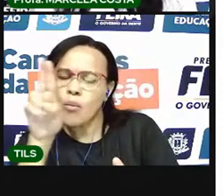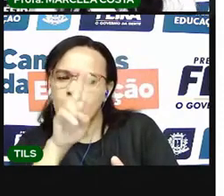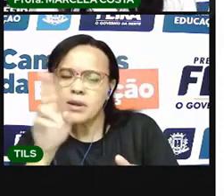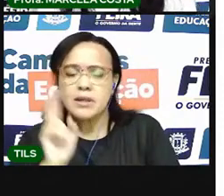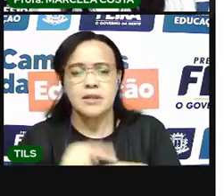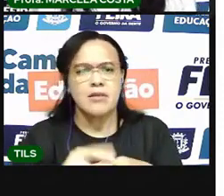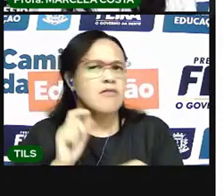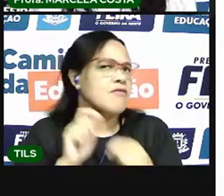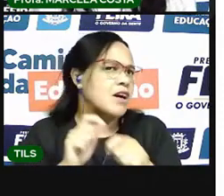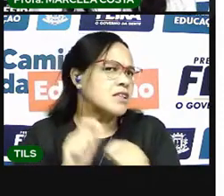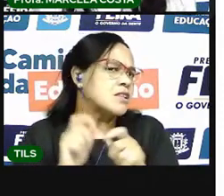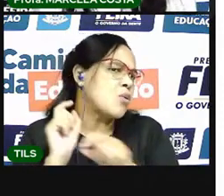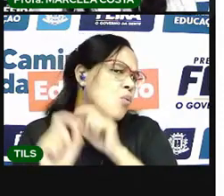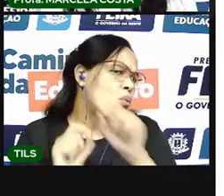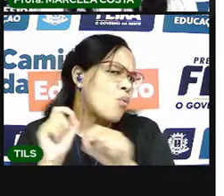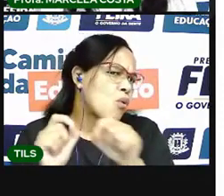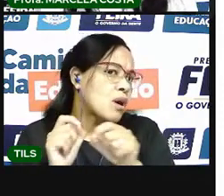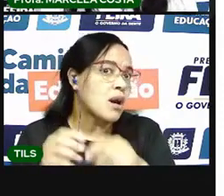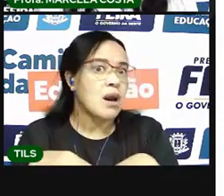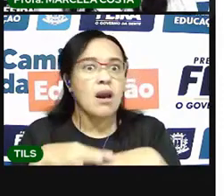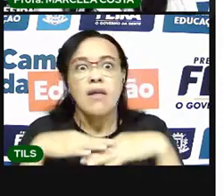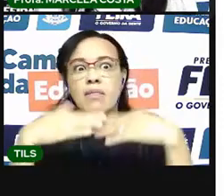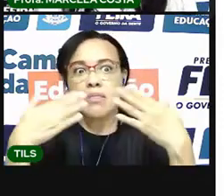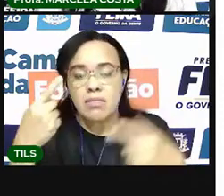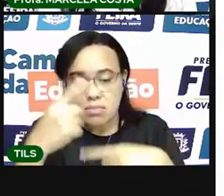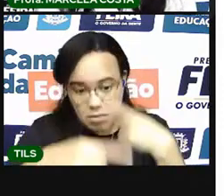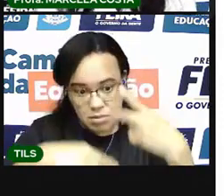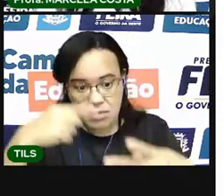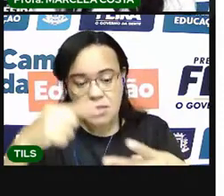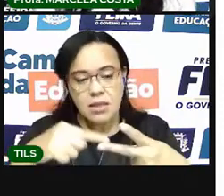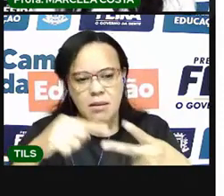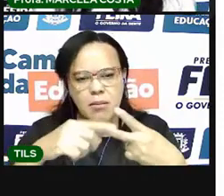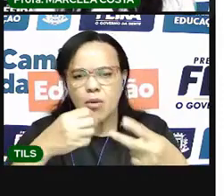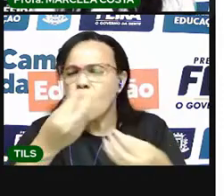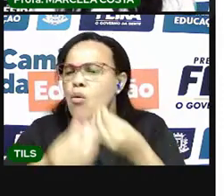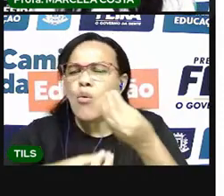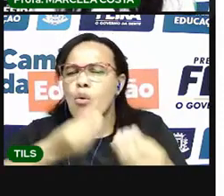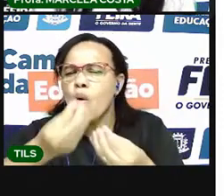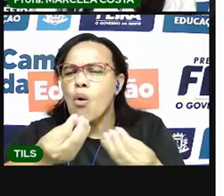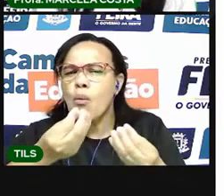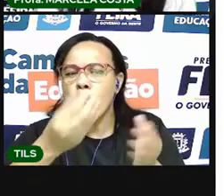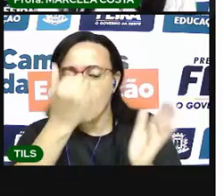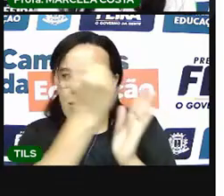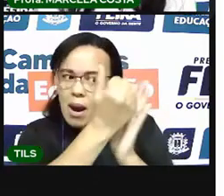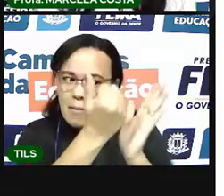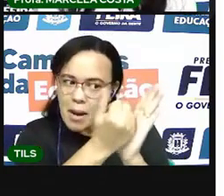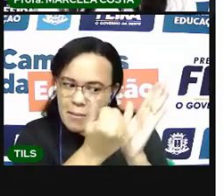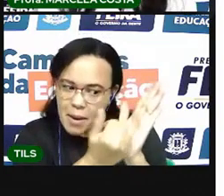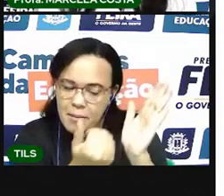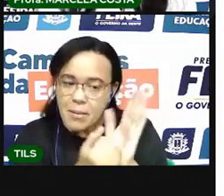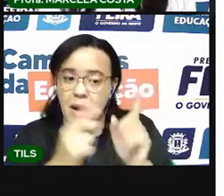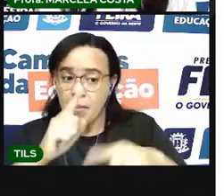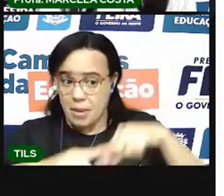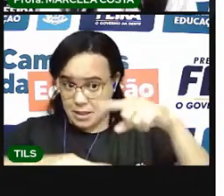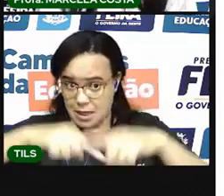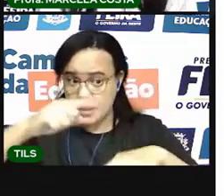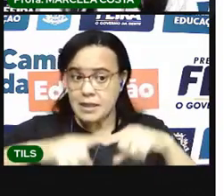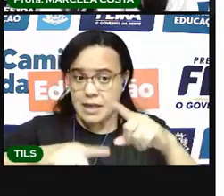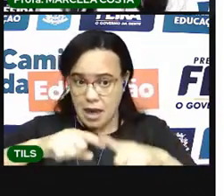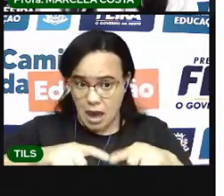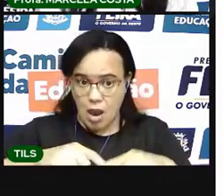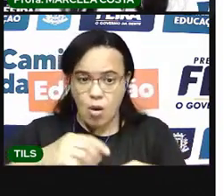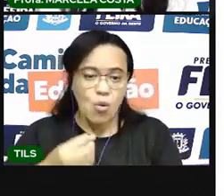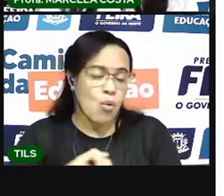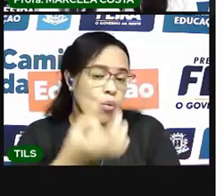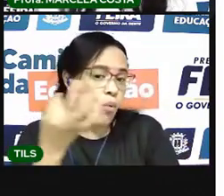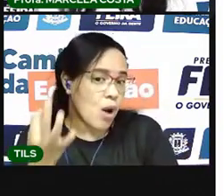fazer, depois a listagem dos ingredientes, do material que você vai precisar, a quantidade, e depois